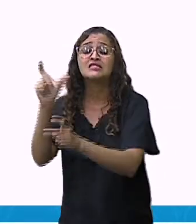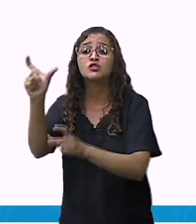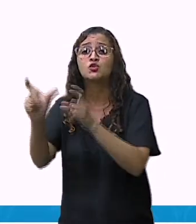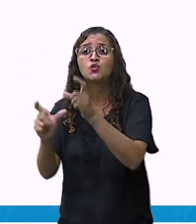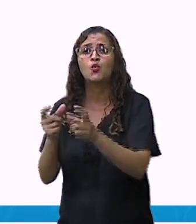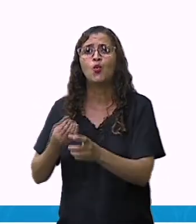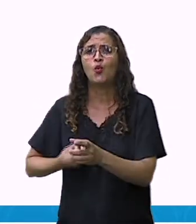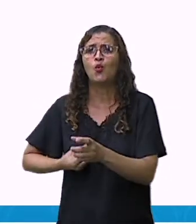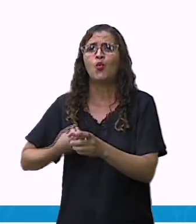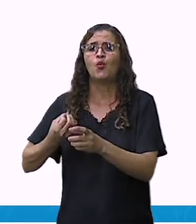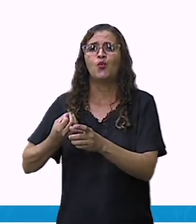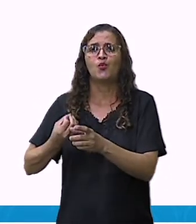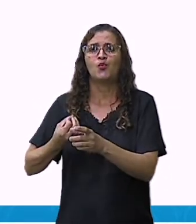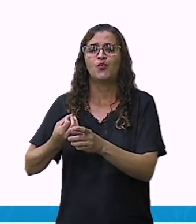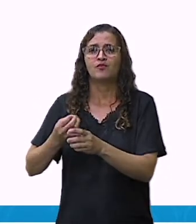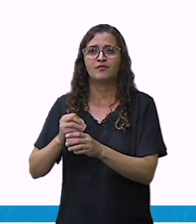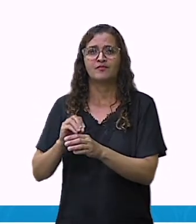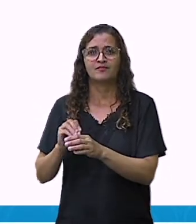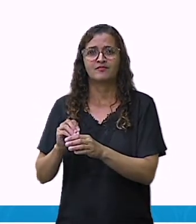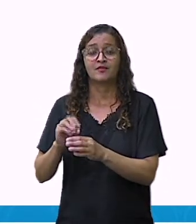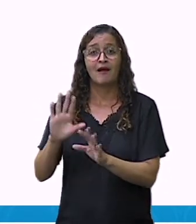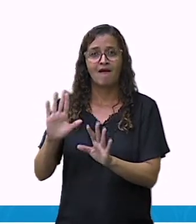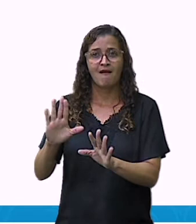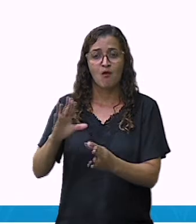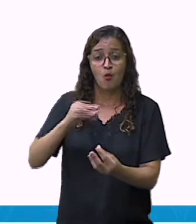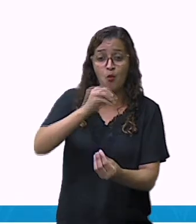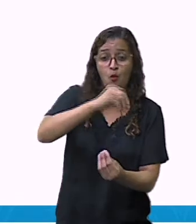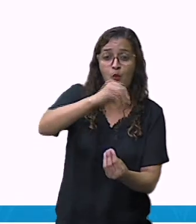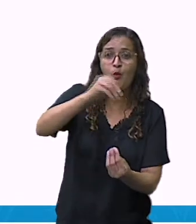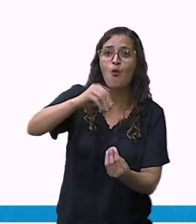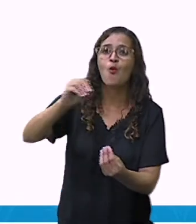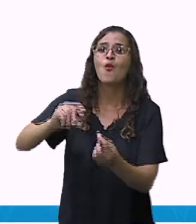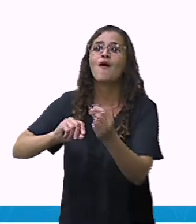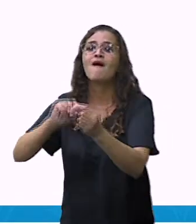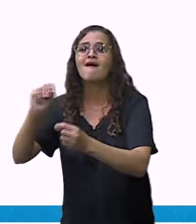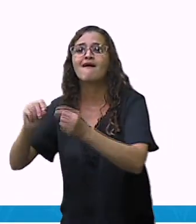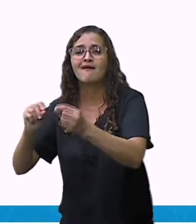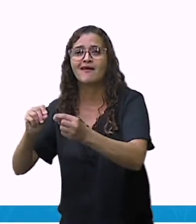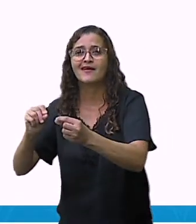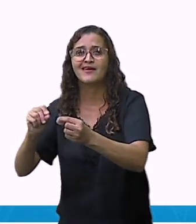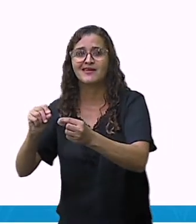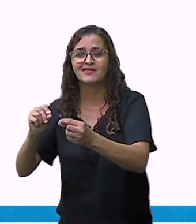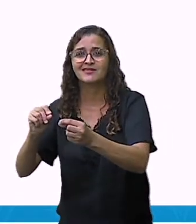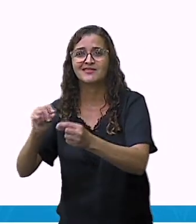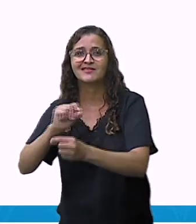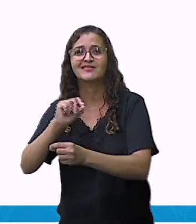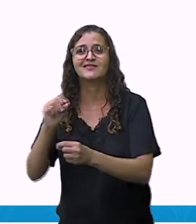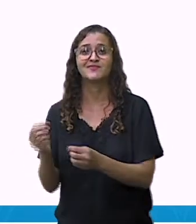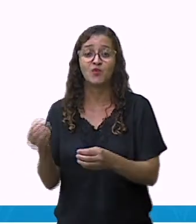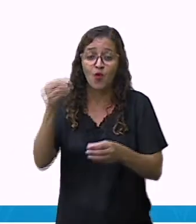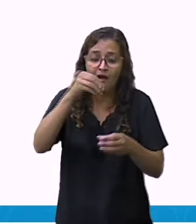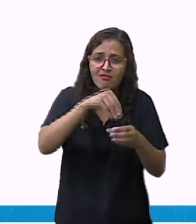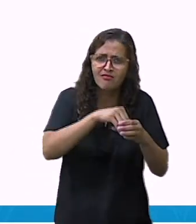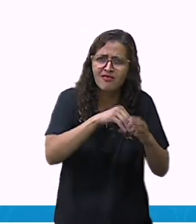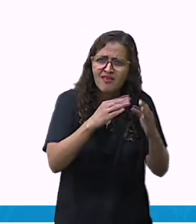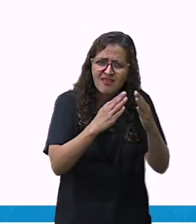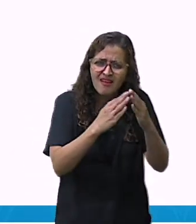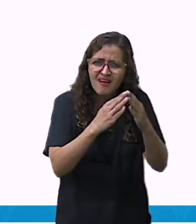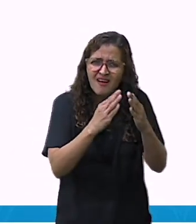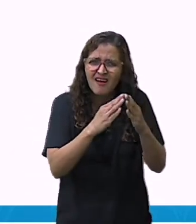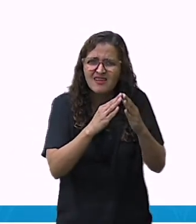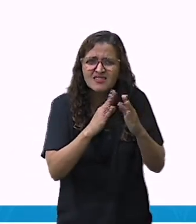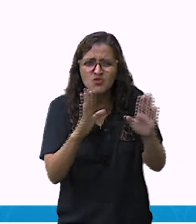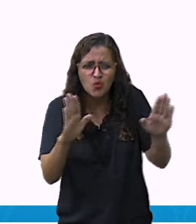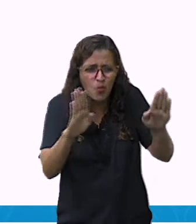pode estar procurando aí na sua casa. Se a casa, ela é mantida,